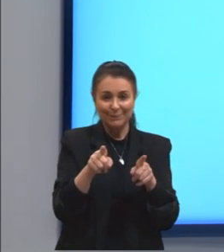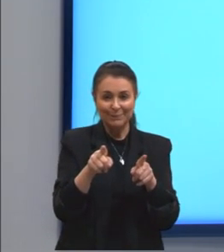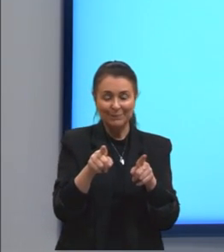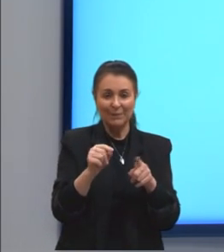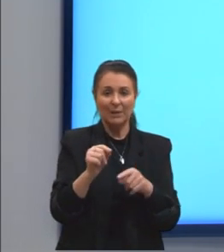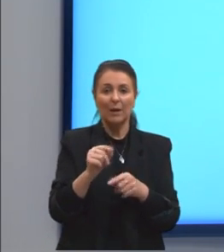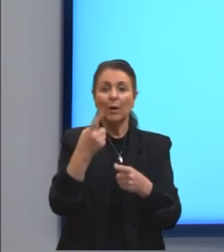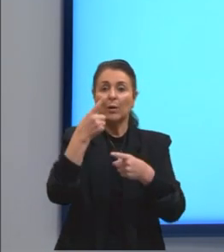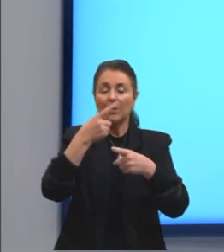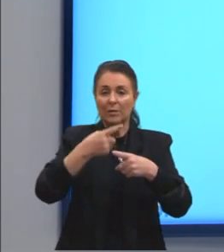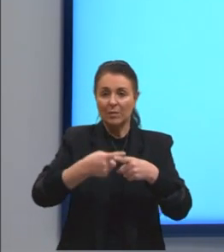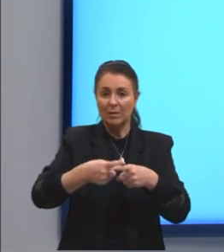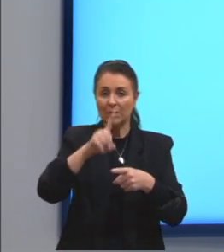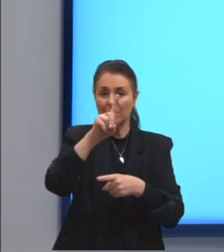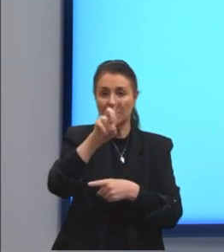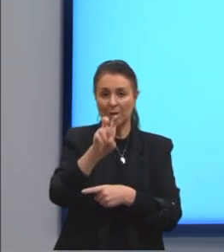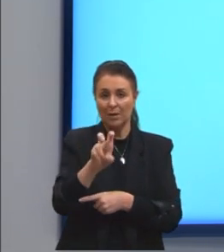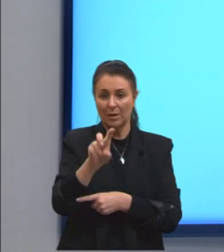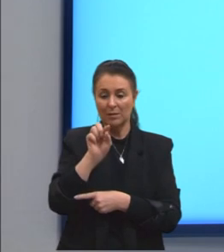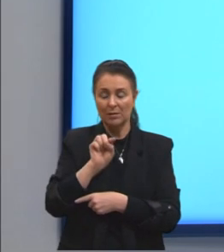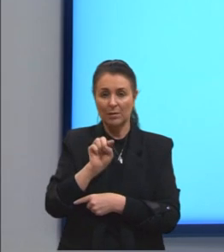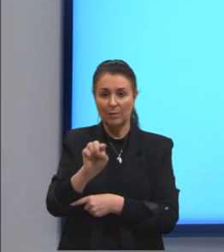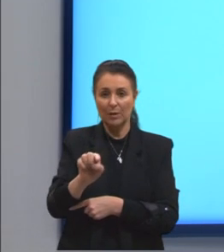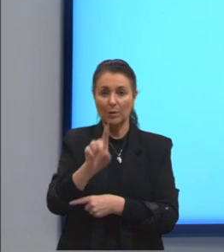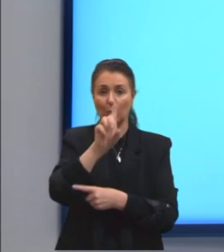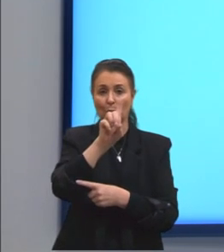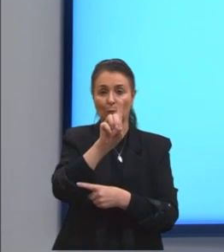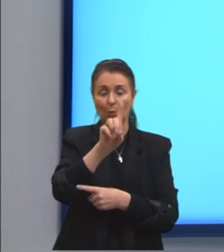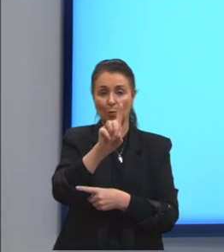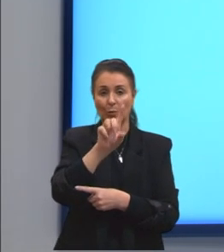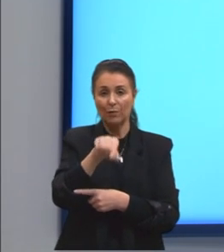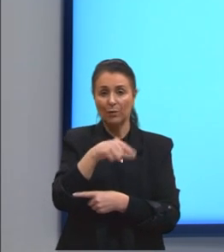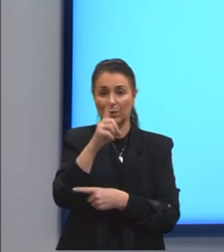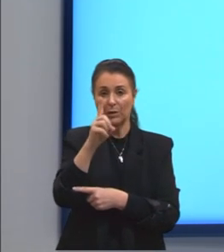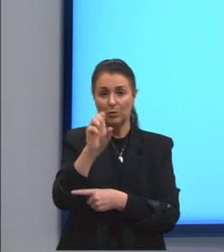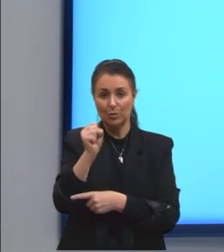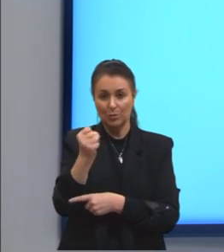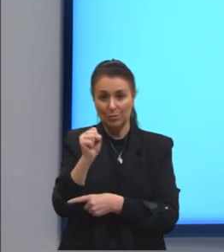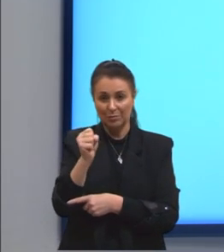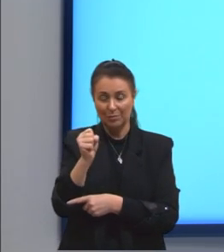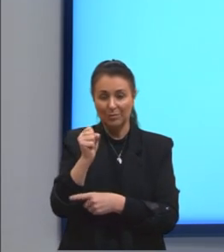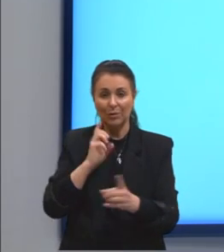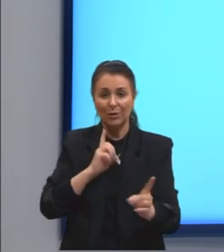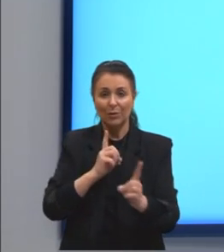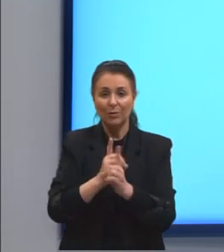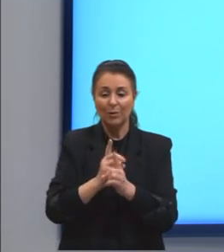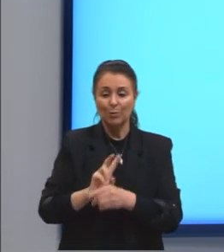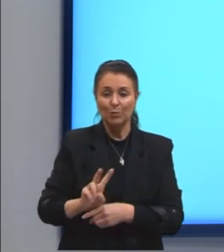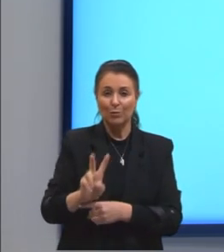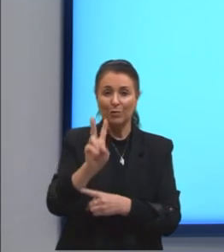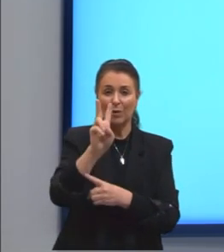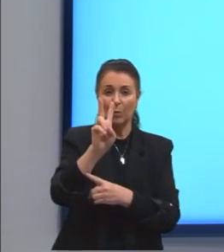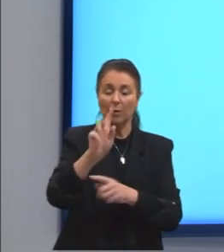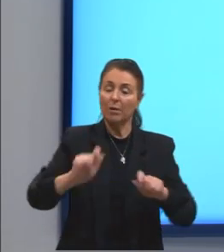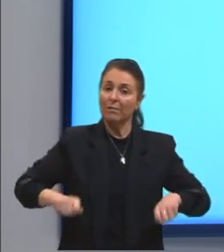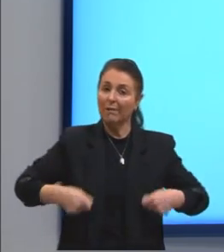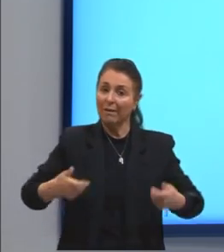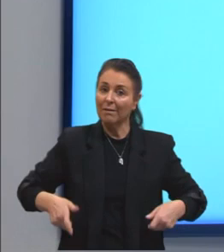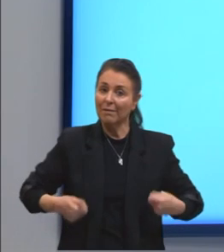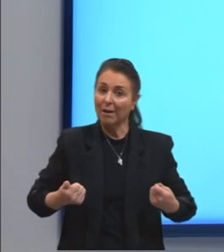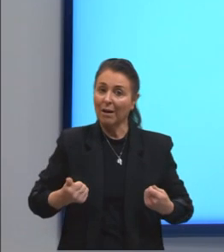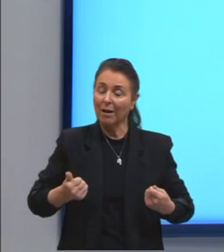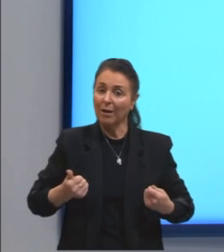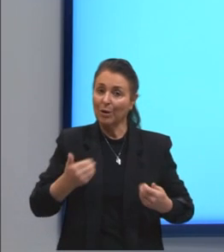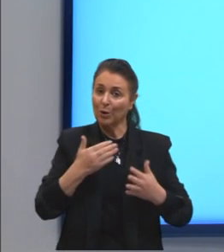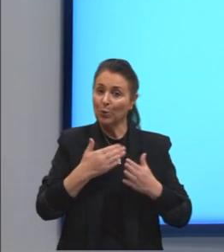Aqui, multiplicando 15 mil por 1,18, nós chegamos no valor que ele vai desembolsar, no total,